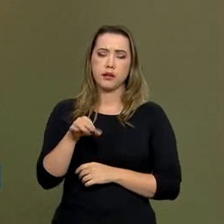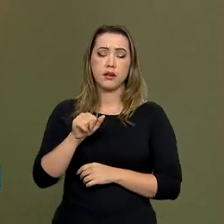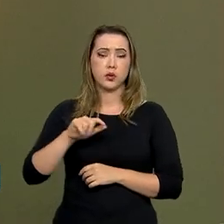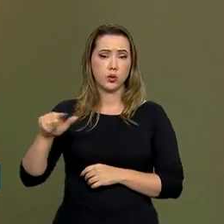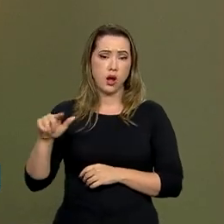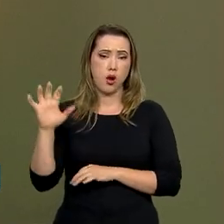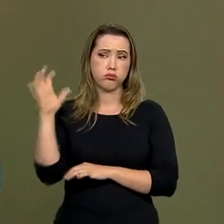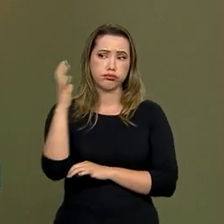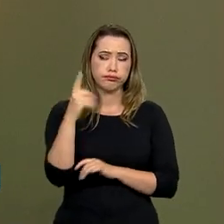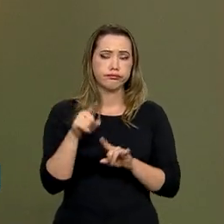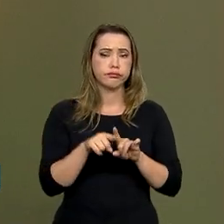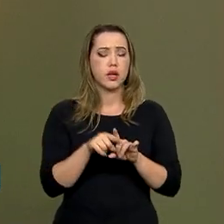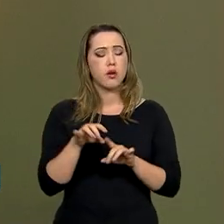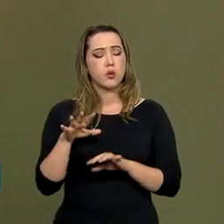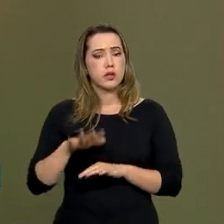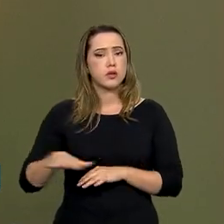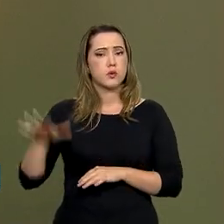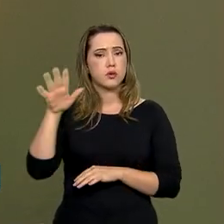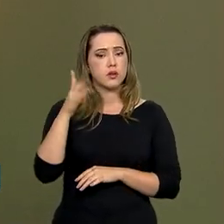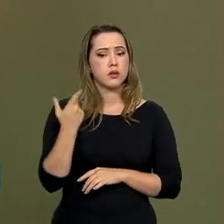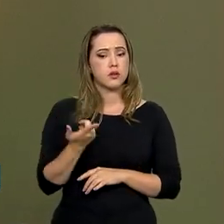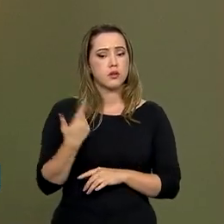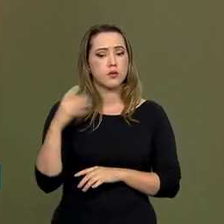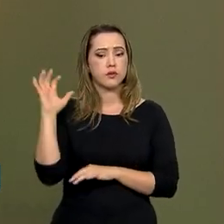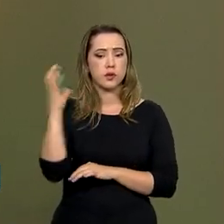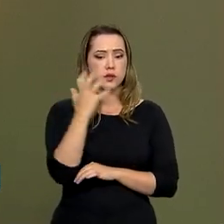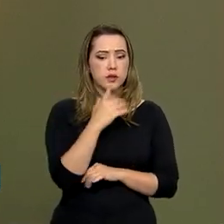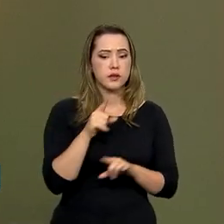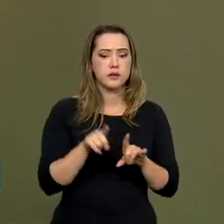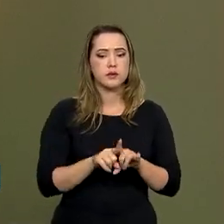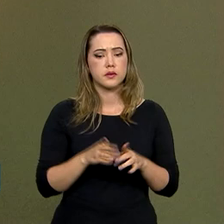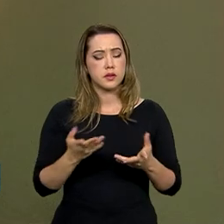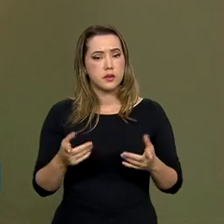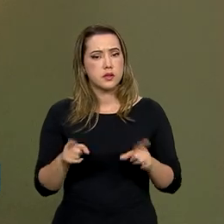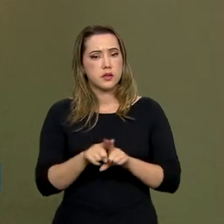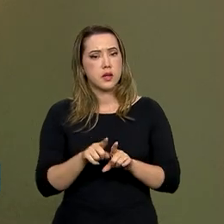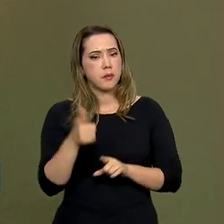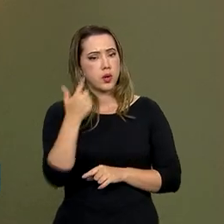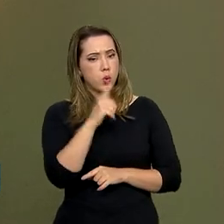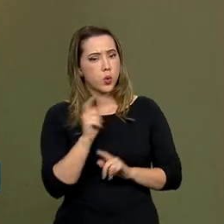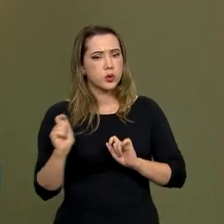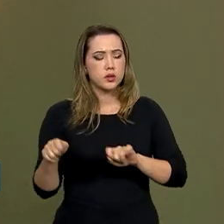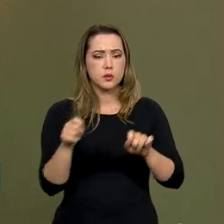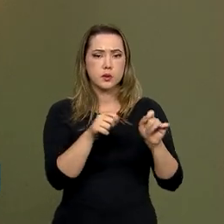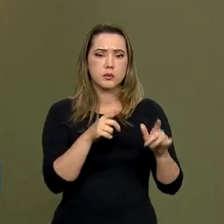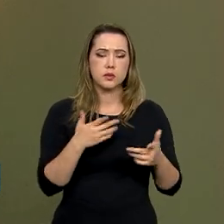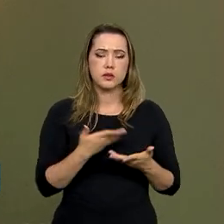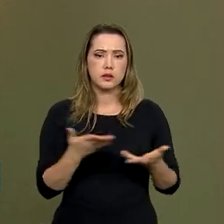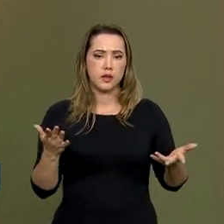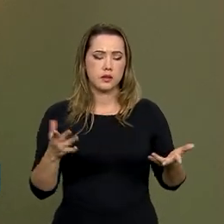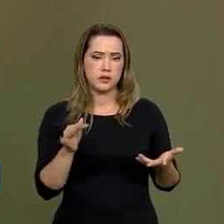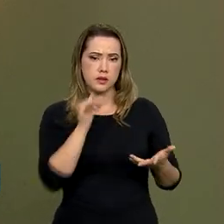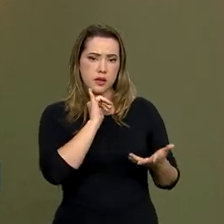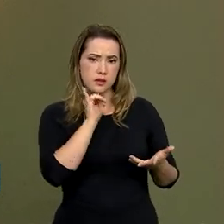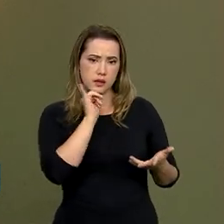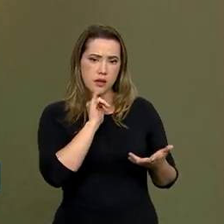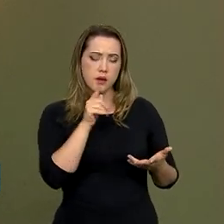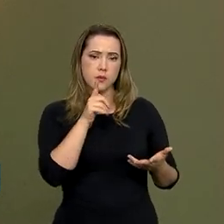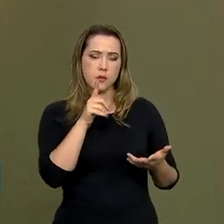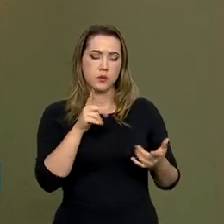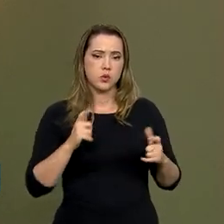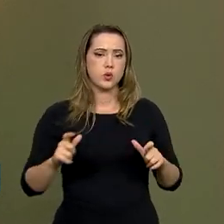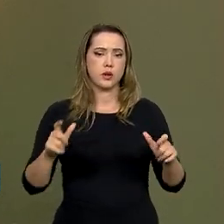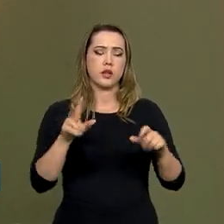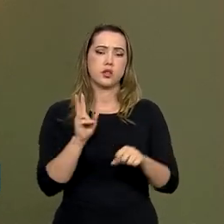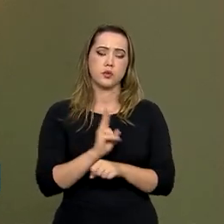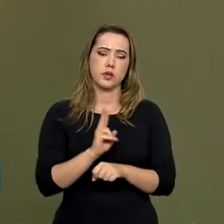parque estadual, o parque nacional, florestas e também outras categorias, como as áreas de proteção